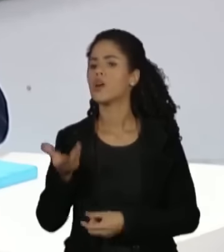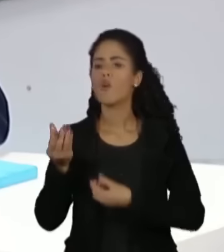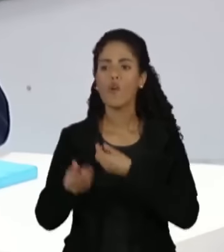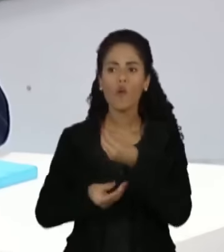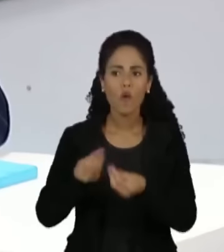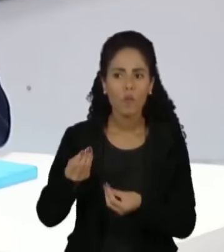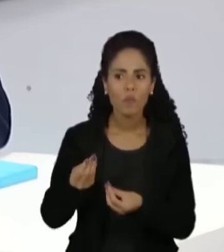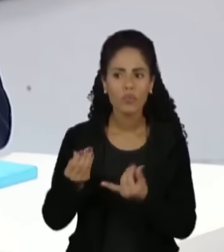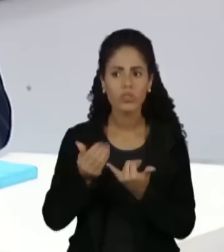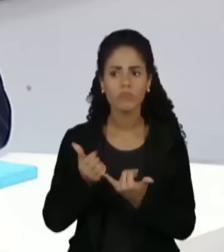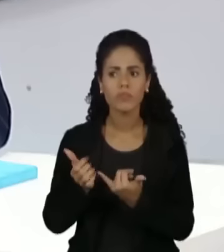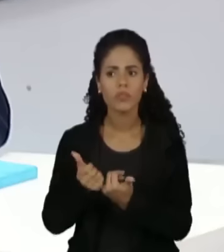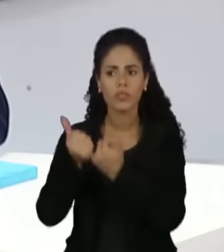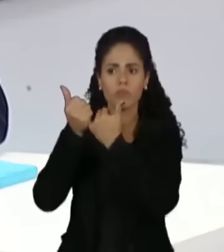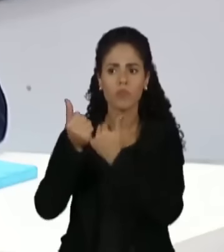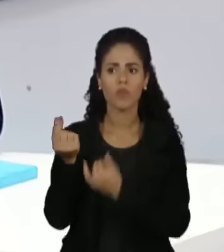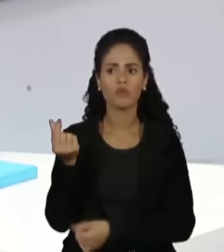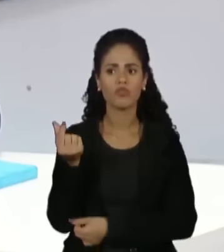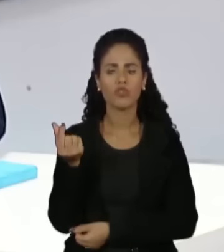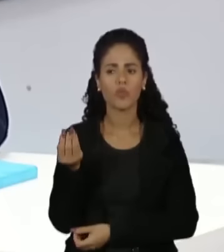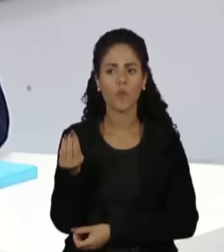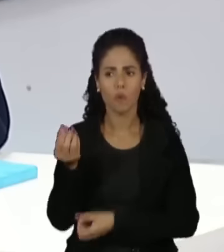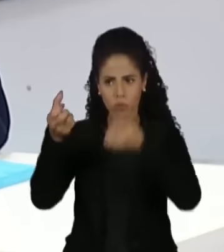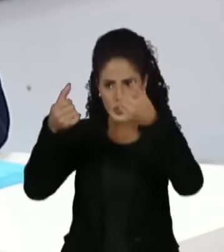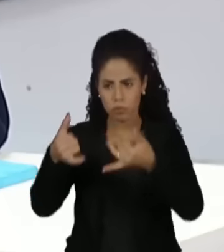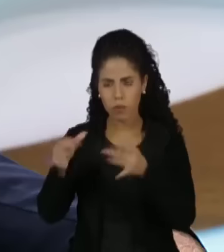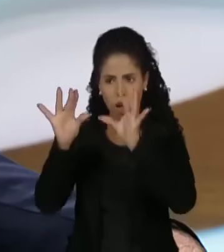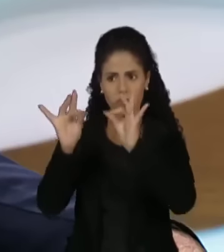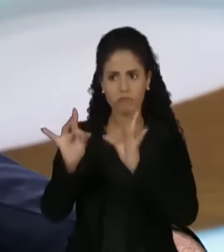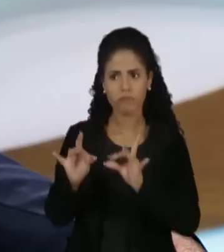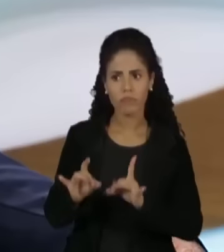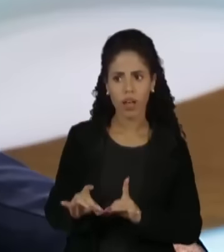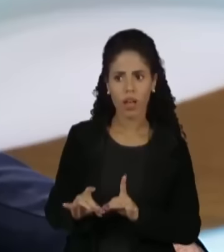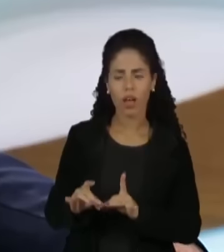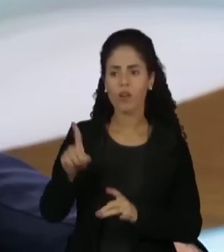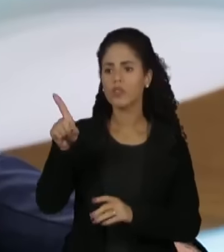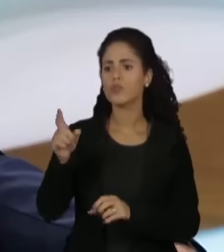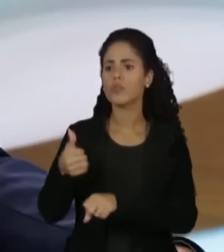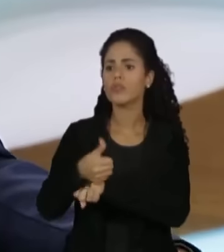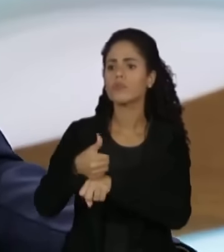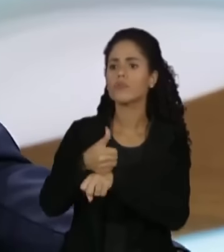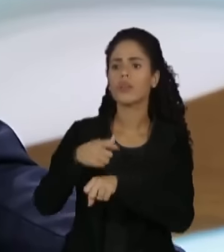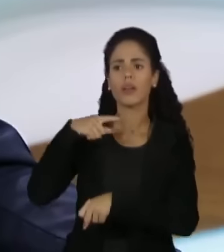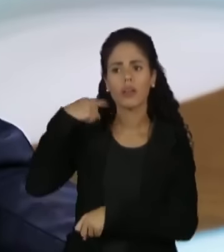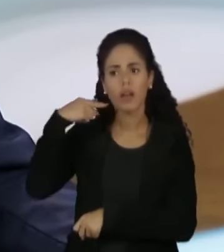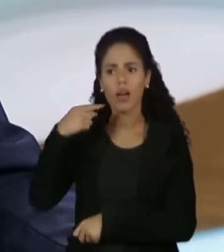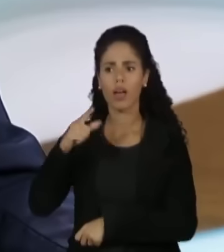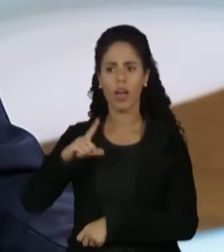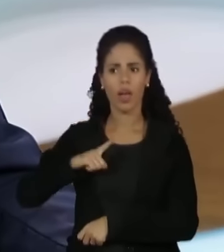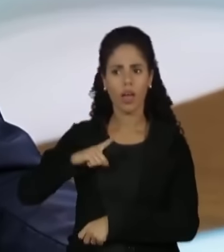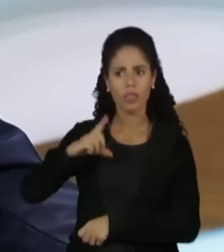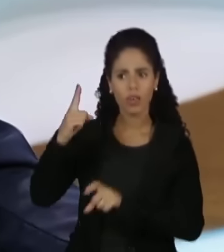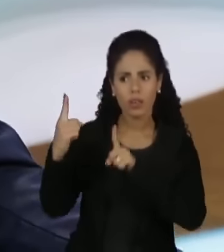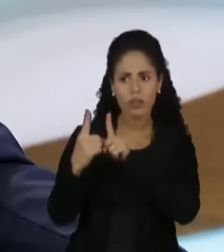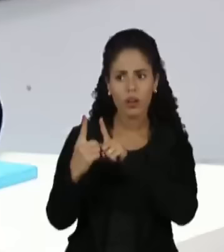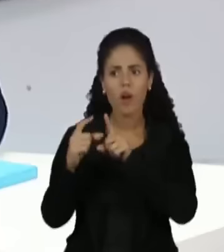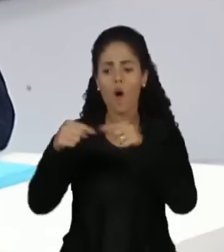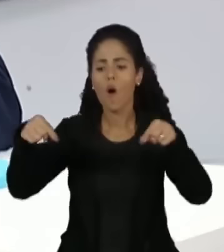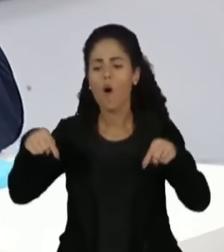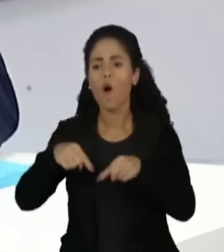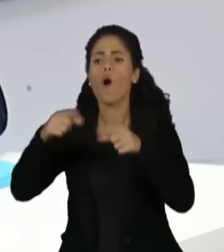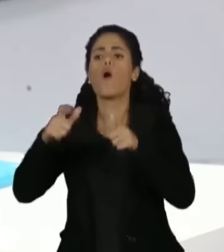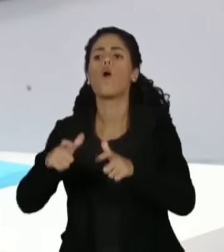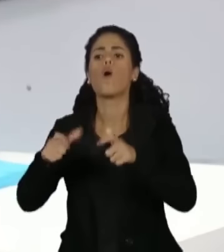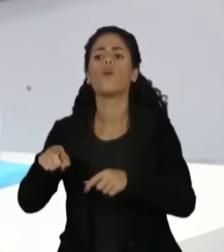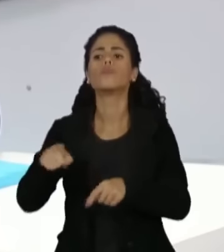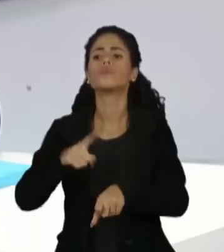onde vem esse aumento patrimonial e que o senhor desse detalhes dessa sua atuação como advogado? Quem são os seus clientes? O Fábio... Onde é o seu escritório? Em que